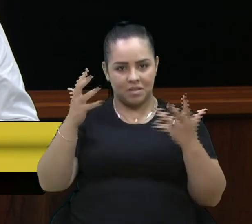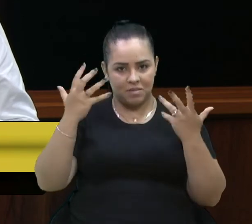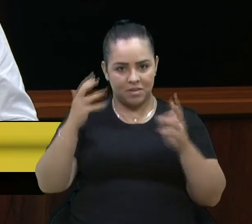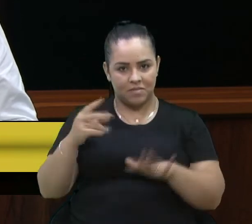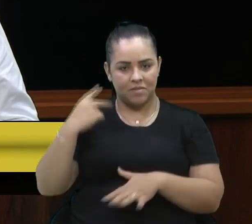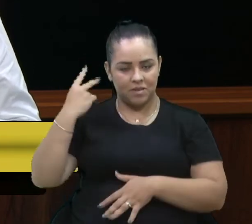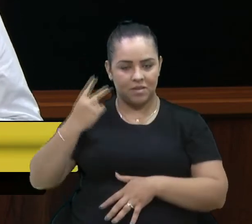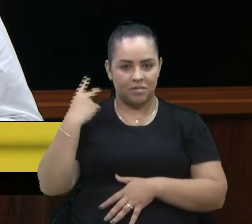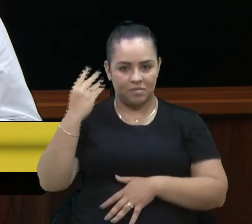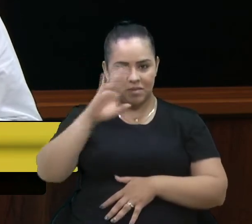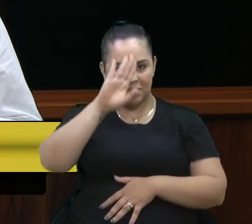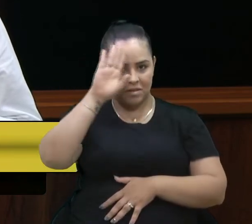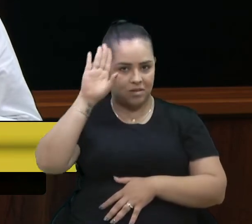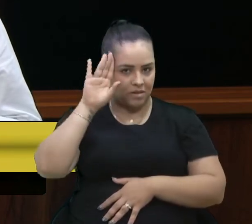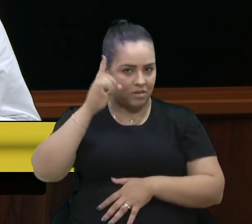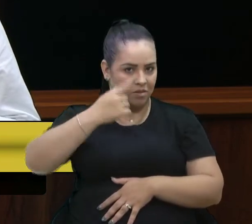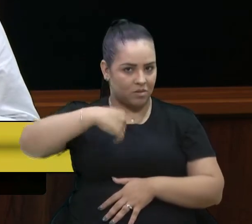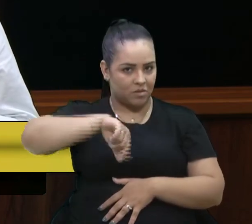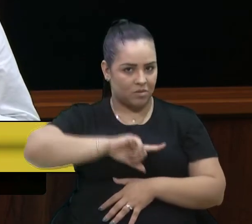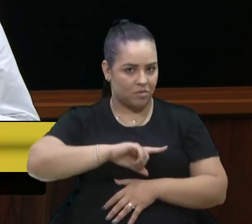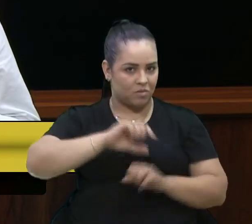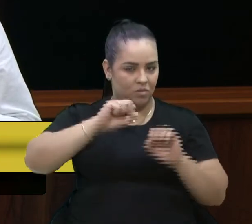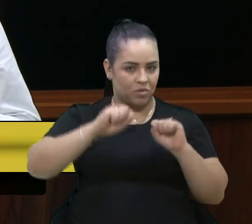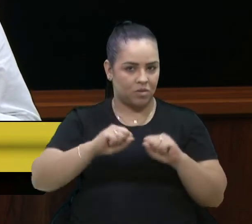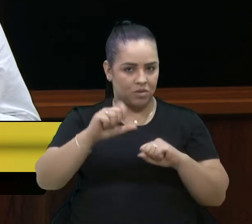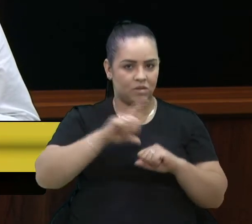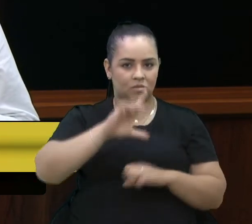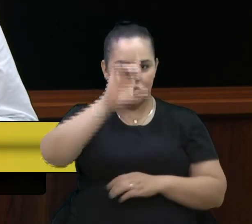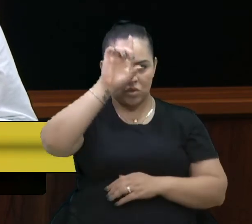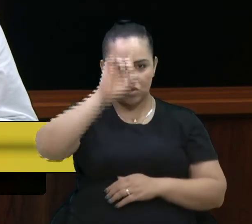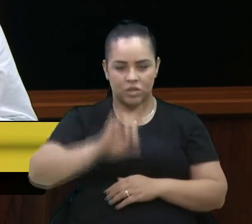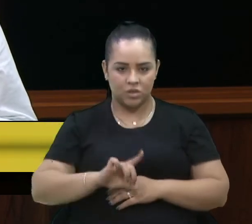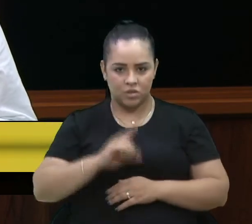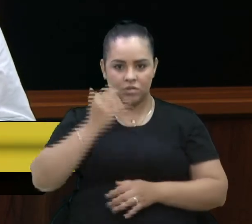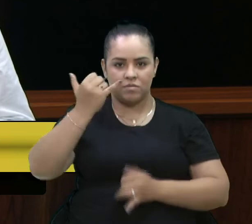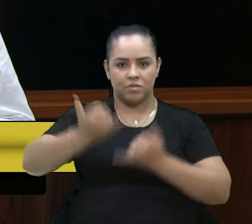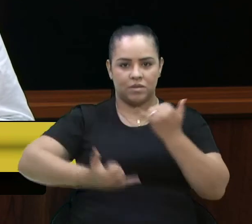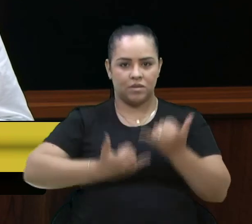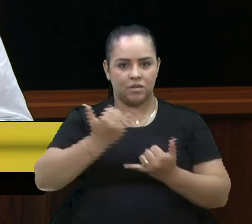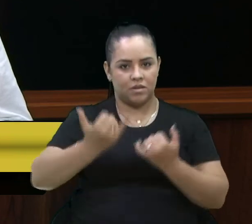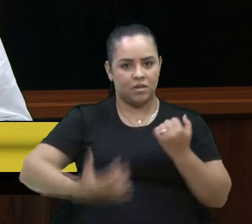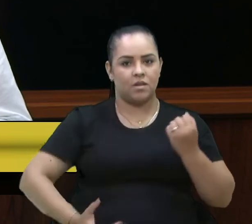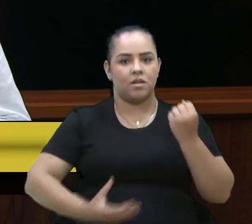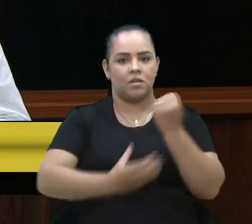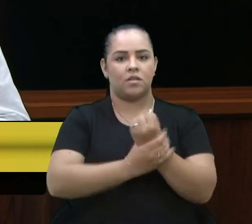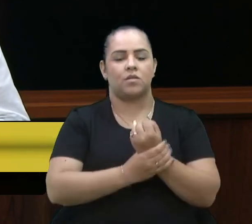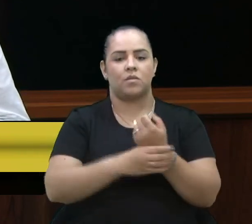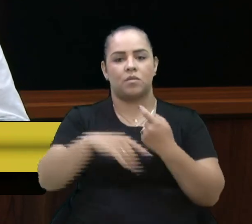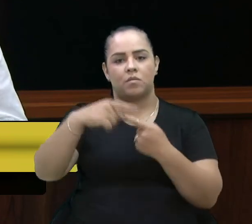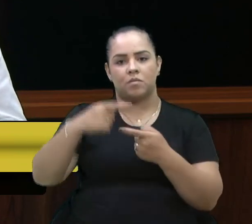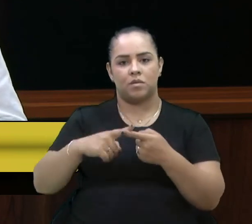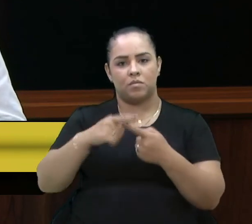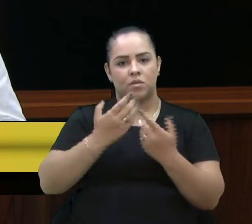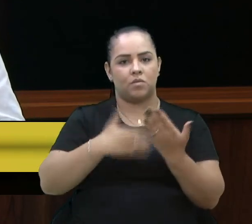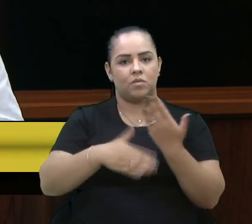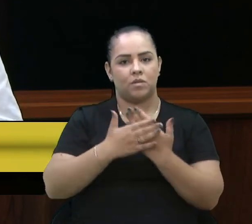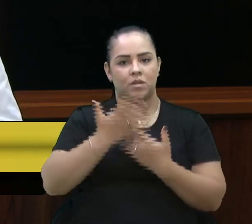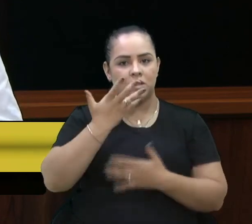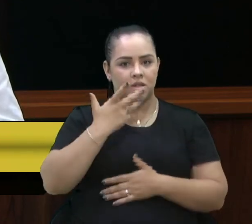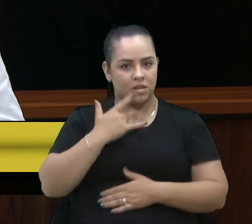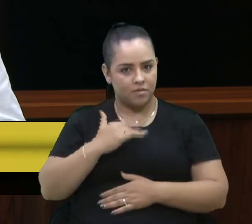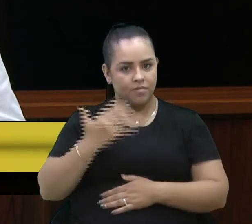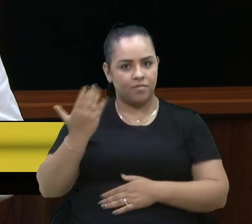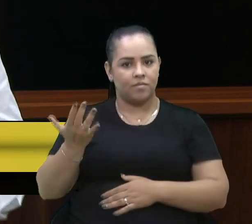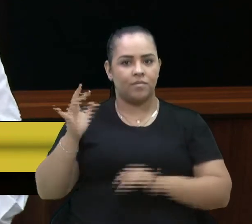vereador Bressan, que nós possamos ter o direito de brincar garantido nos parques para todas as crianças, e, nesse caso,